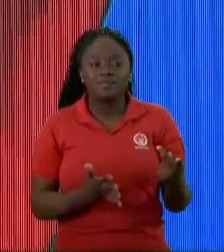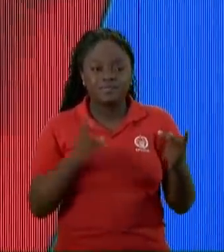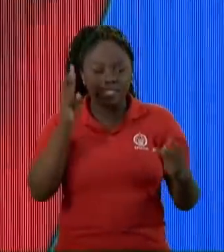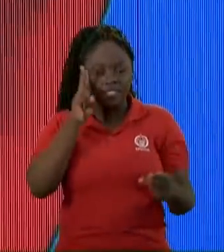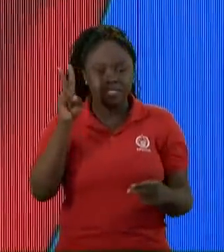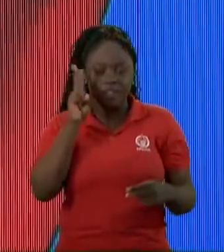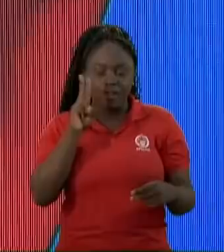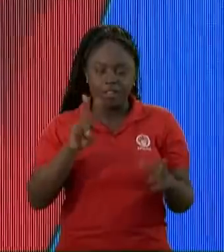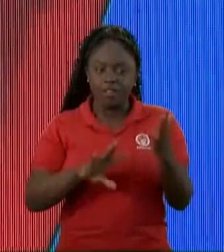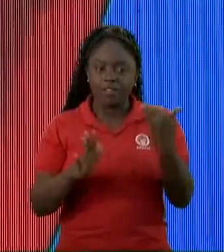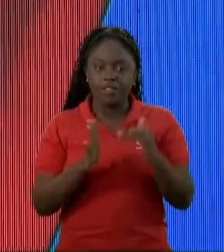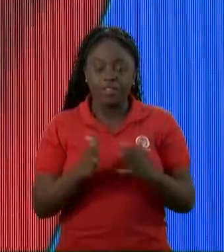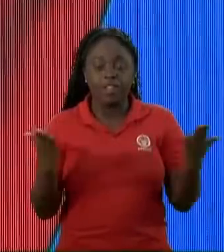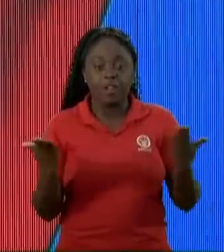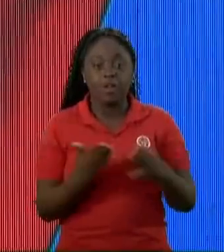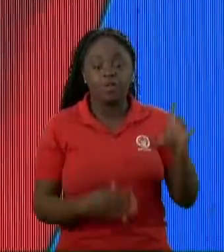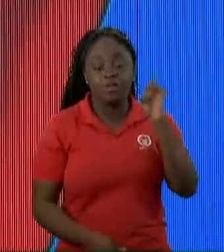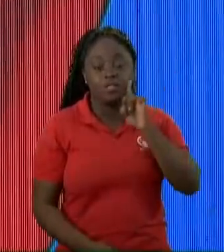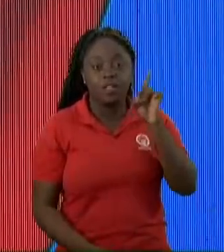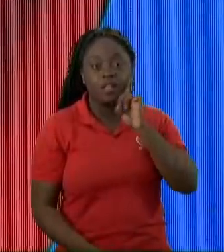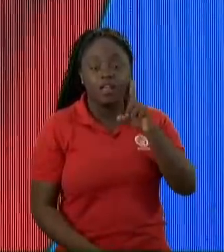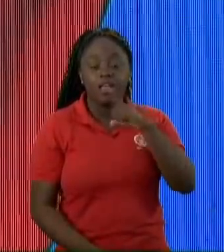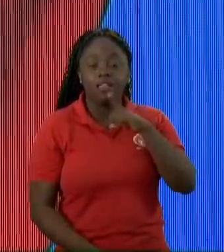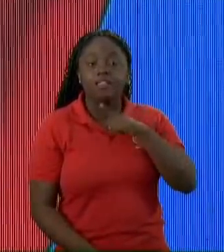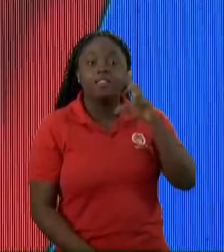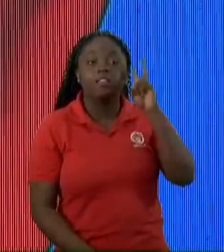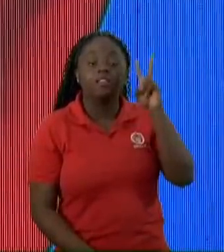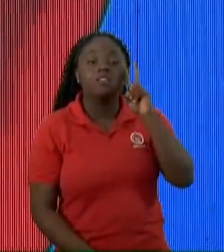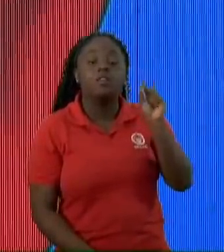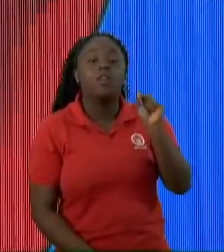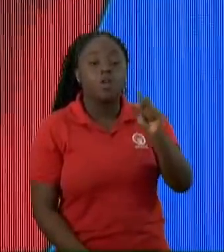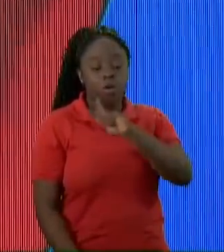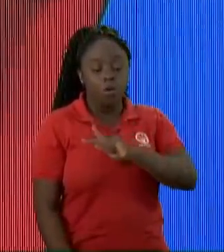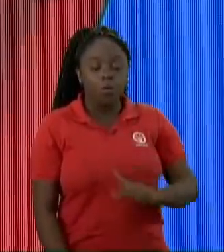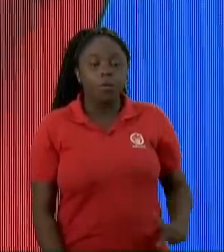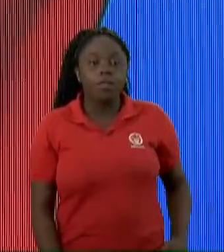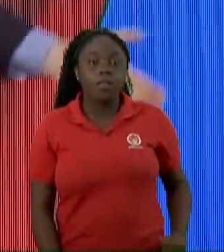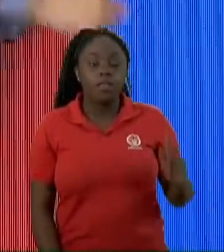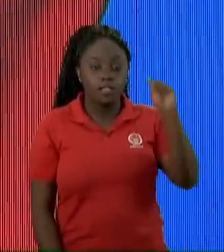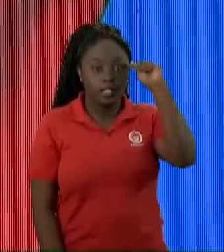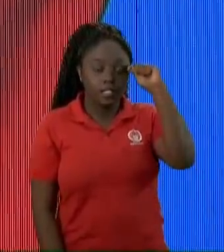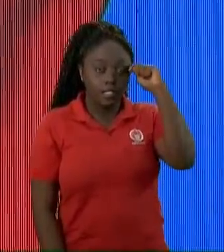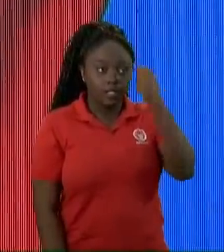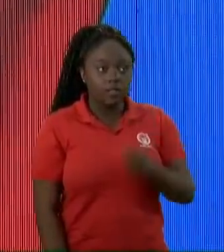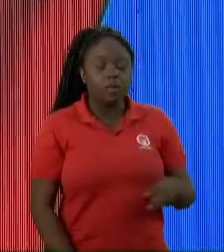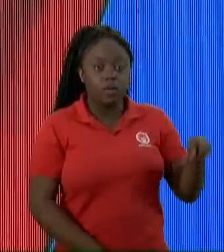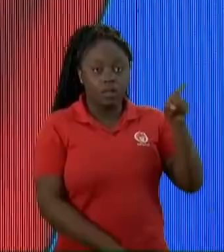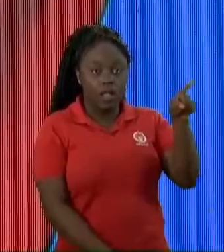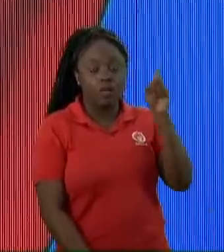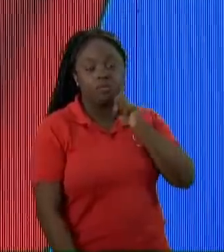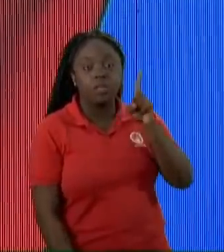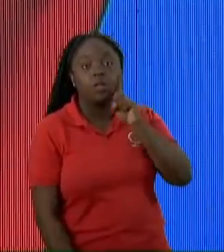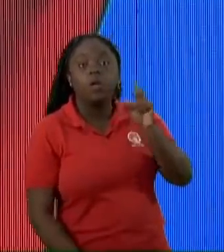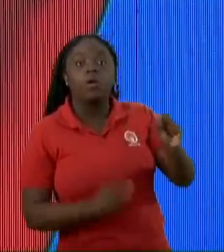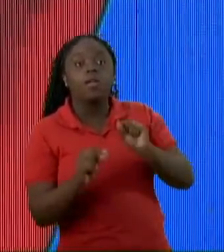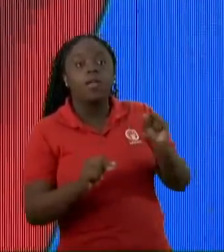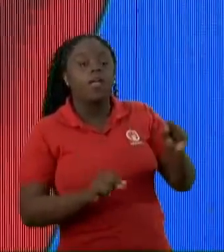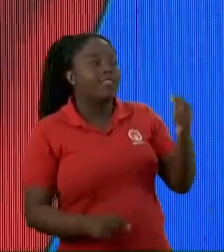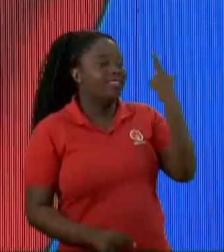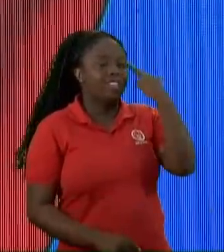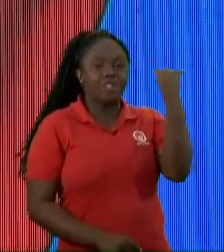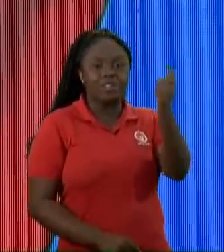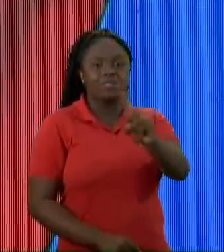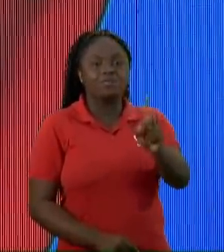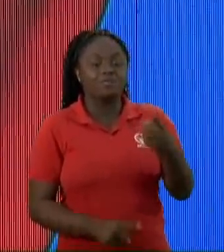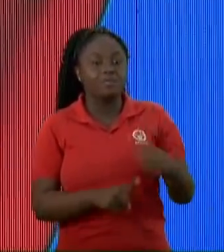A ponto dos Estados Unidos Ter Recentemente na sua história Um presidente negro Que pra aquele país É algo Fora do normal